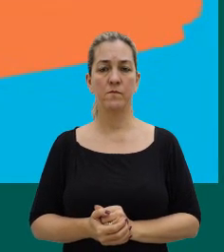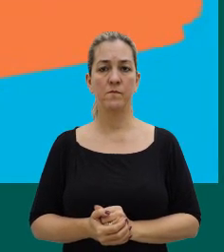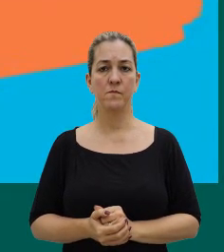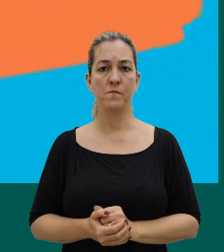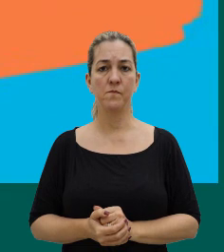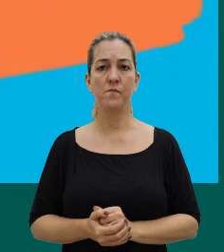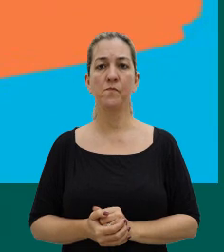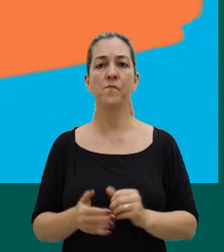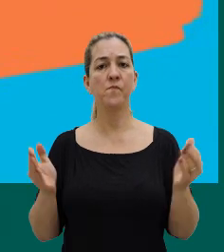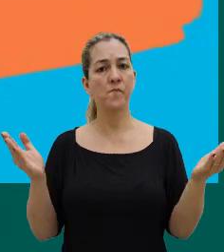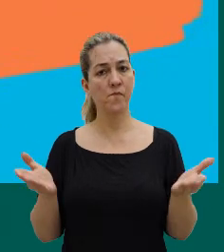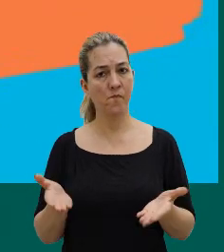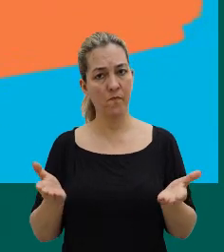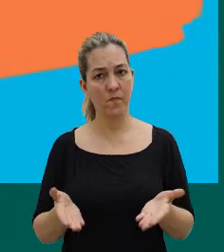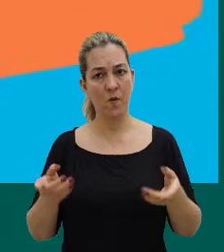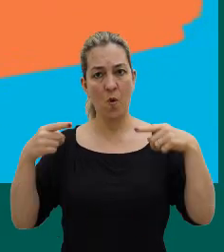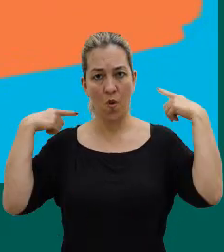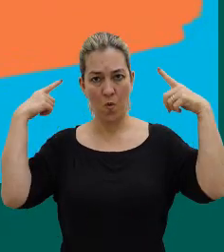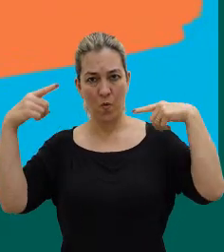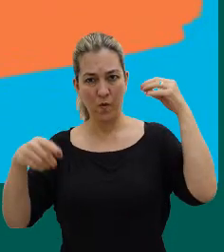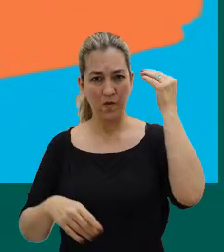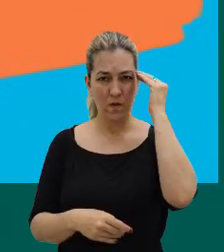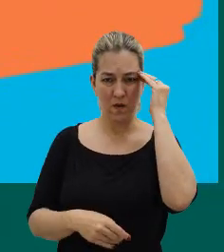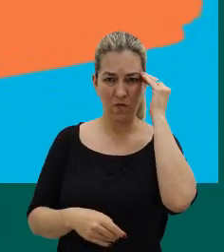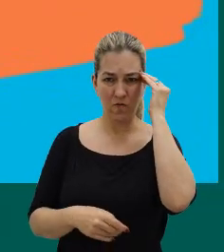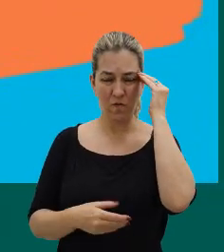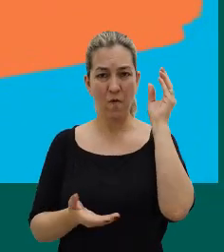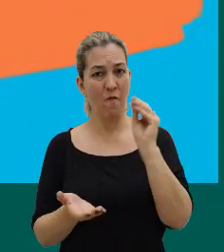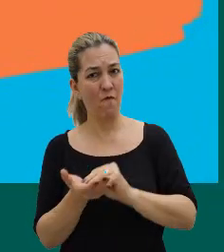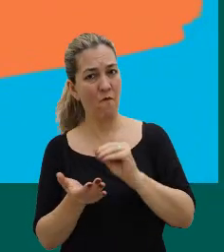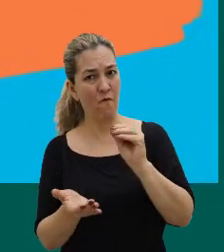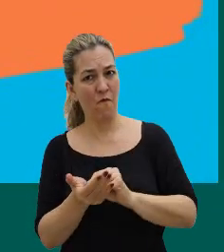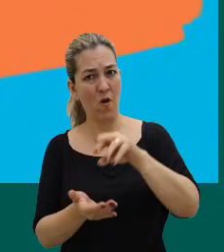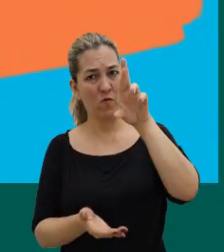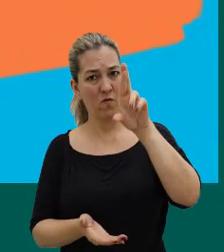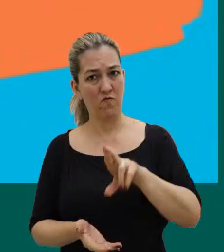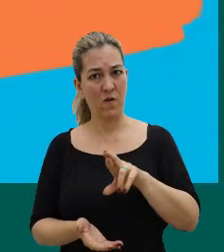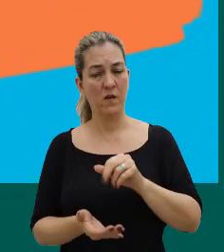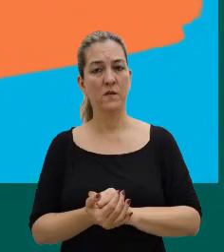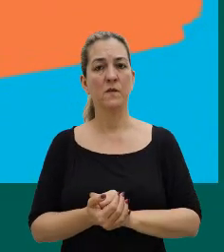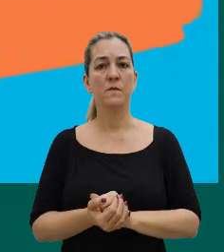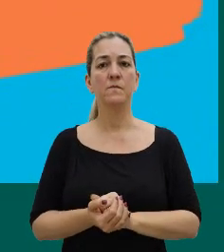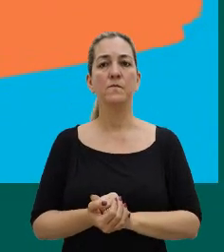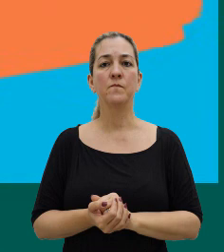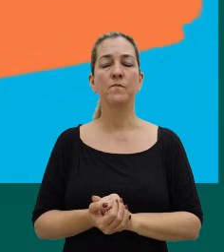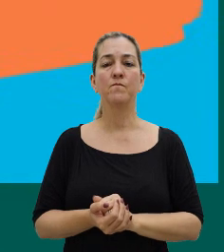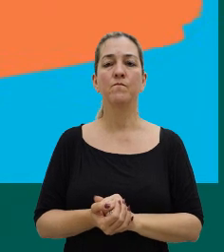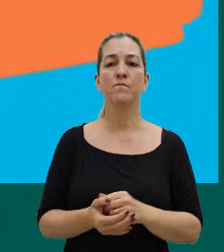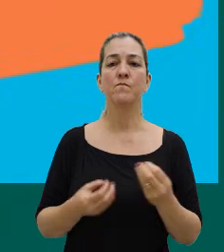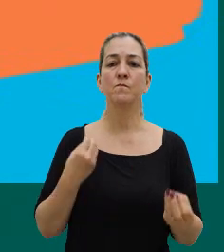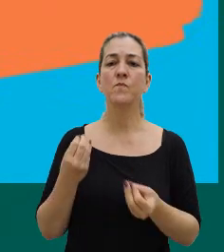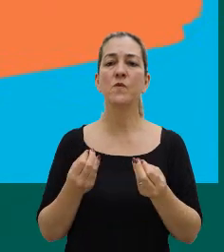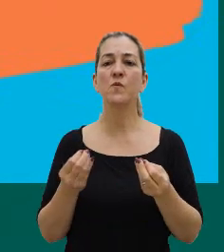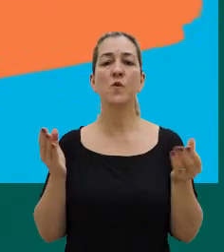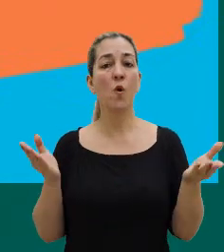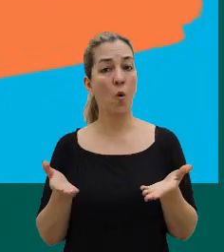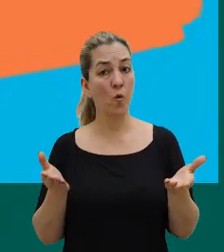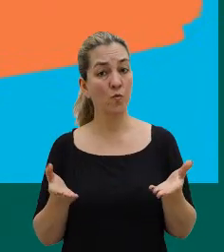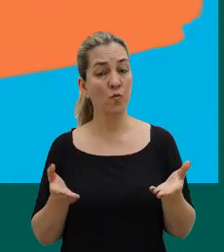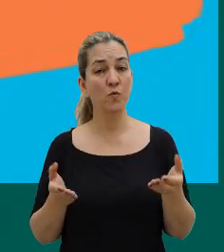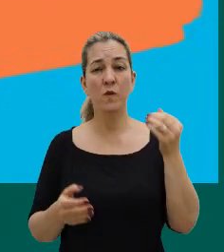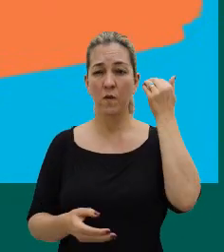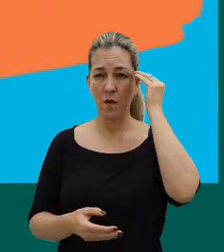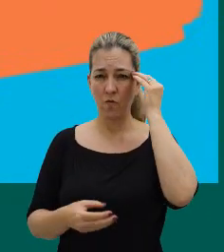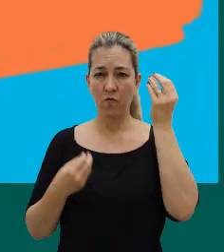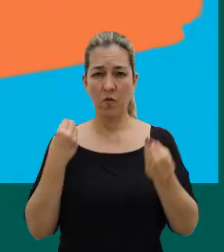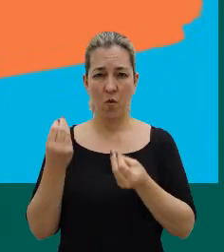Na modernidade, então, a loucura passa a ser entendida como desrazão, e que deve ser internada. Já na contemporaneidade, ela passa a ser